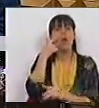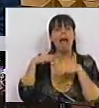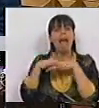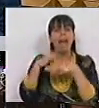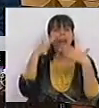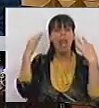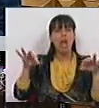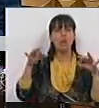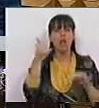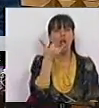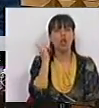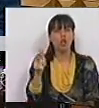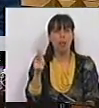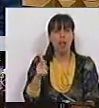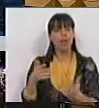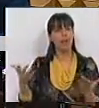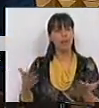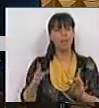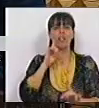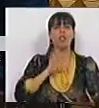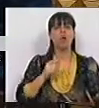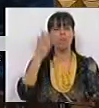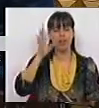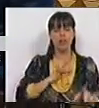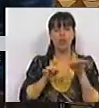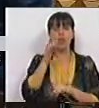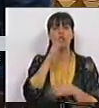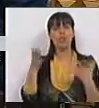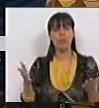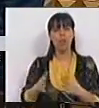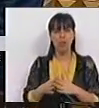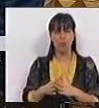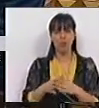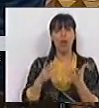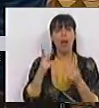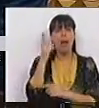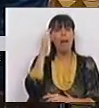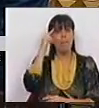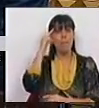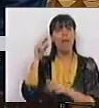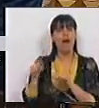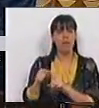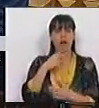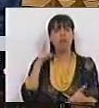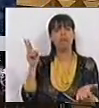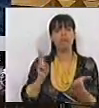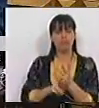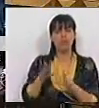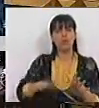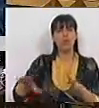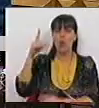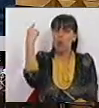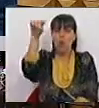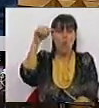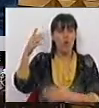pela Rede Natura 2000. Sra. Presidente, Srs. Deputados, A Madeira é, de facto, um lugar